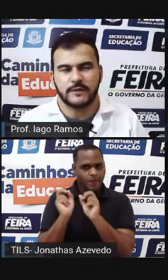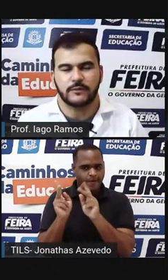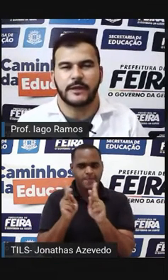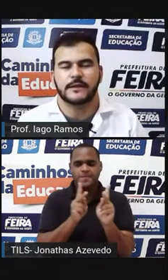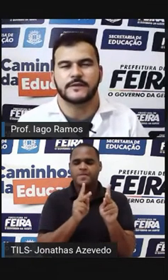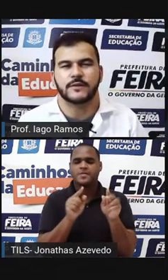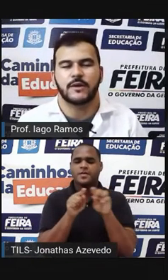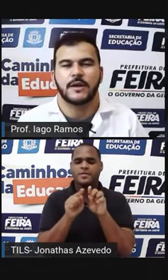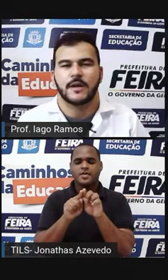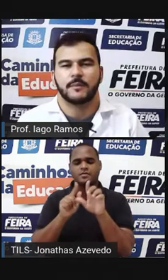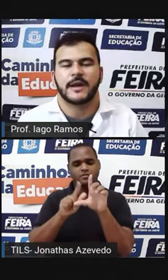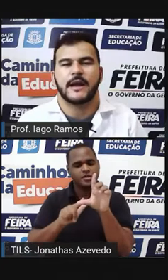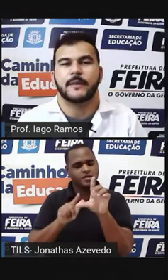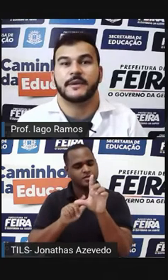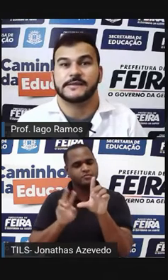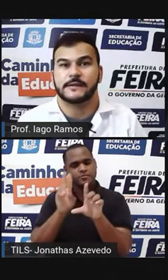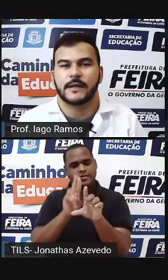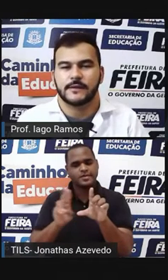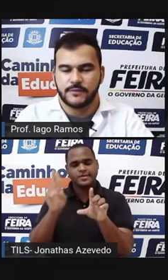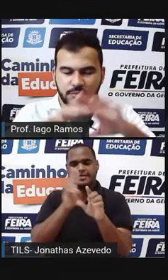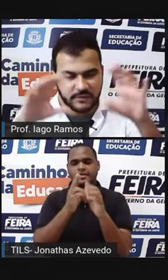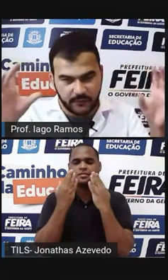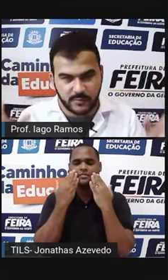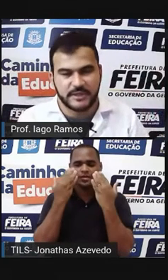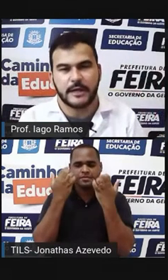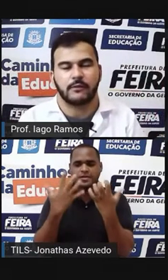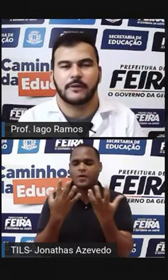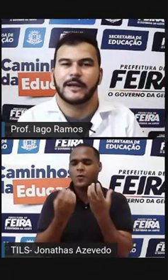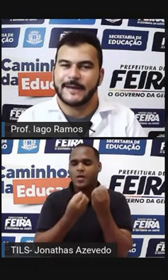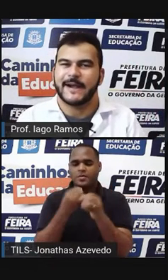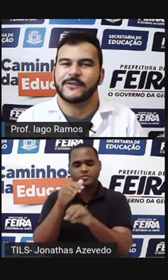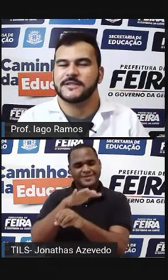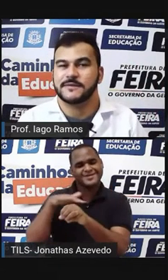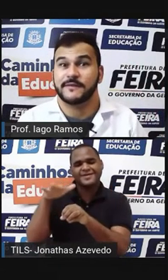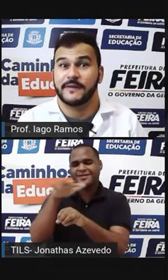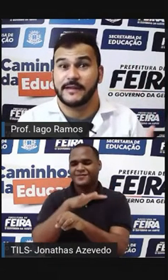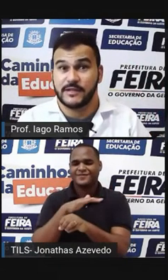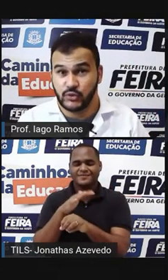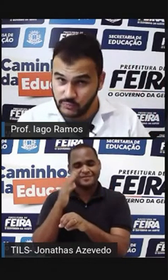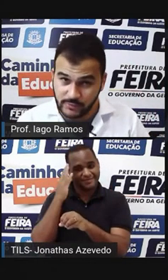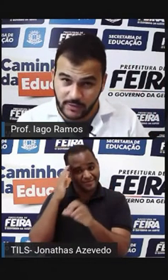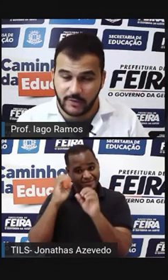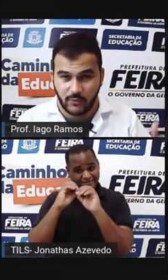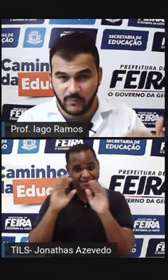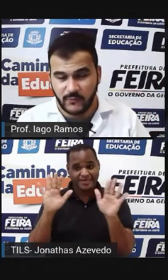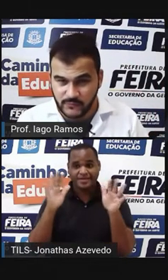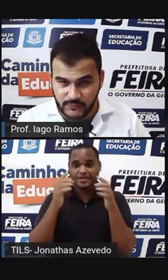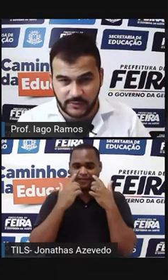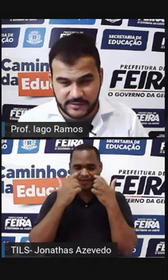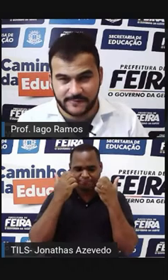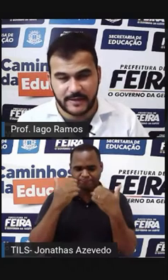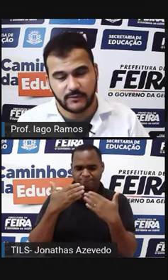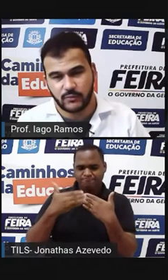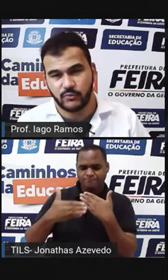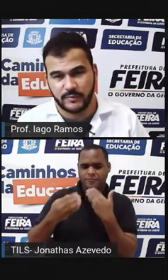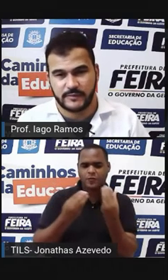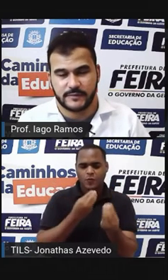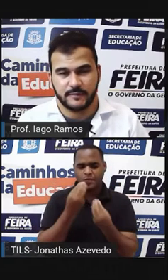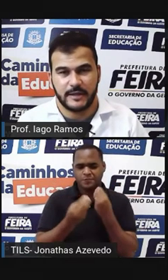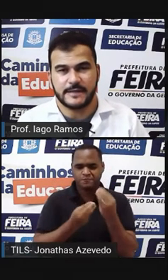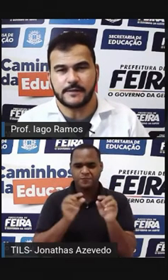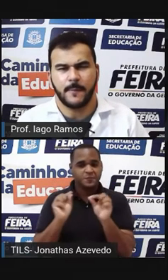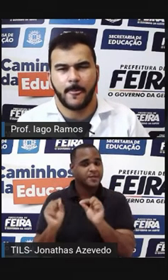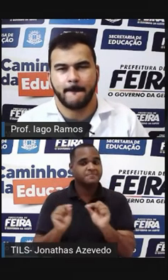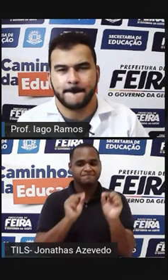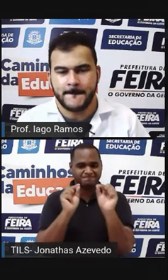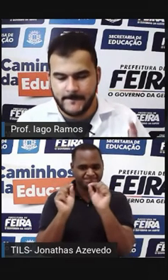Então eu tô usando letras Só pra representar isso De uma forma geral É claro que a gente vai ver isso Como funciona de fato Com números